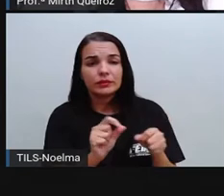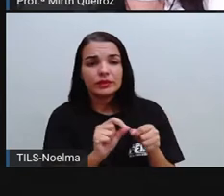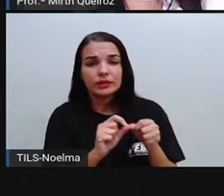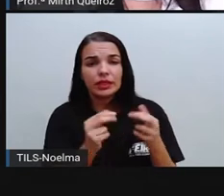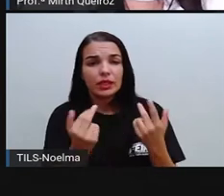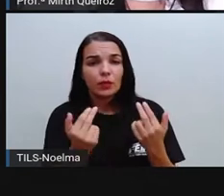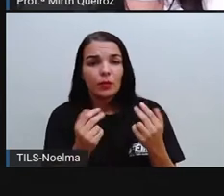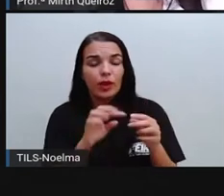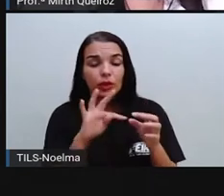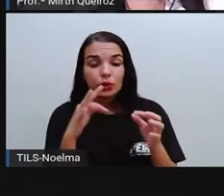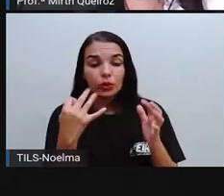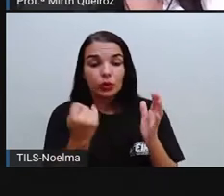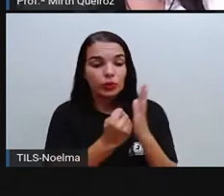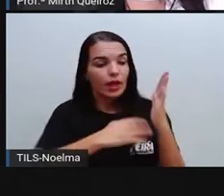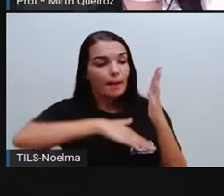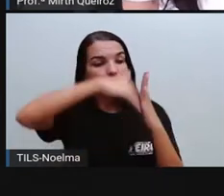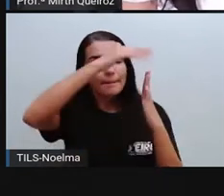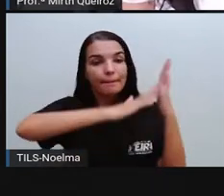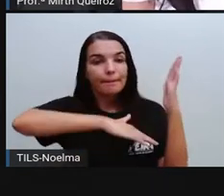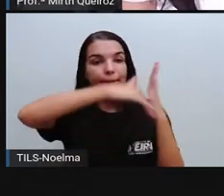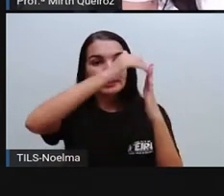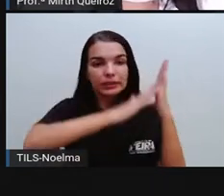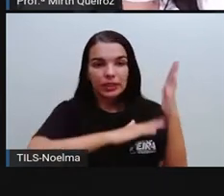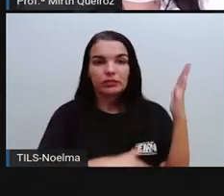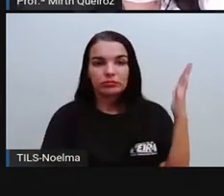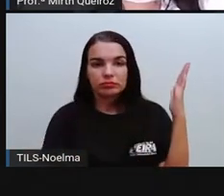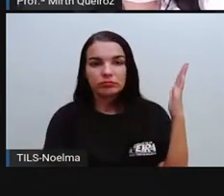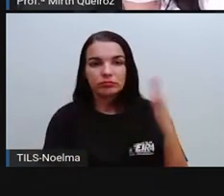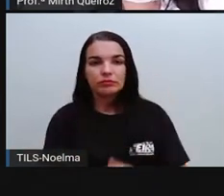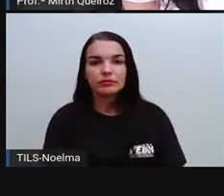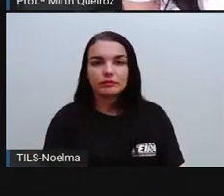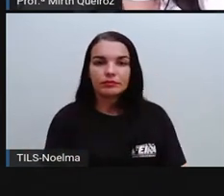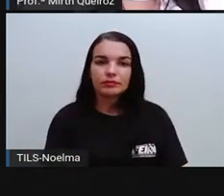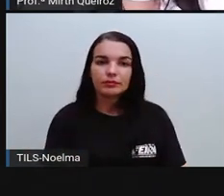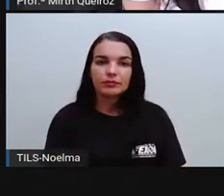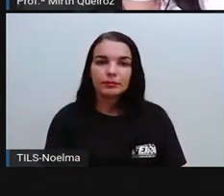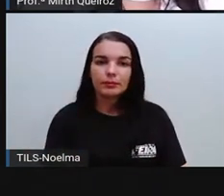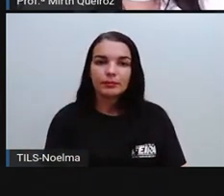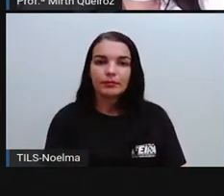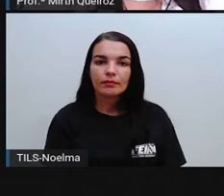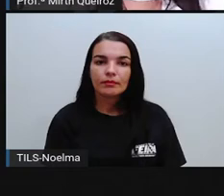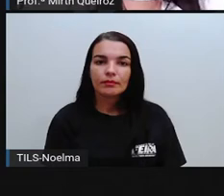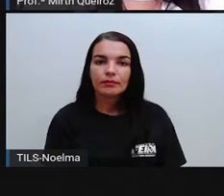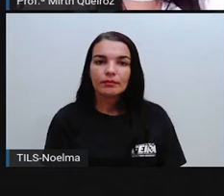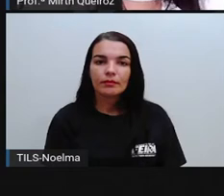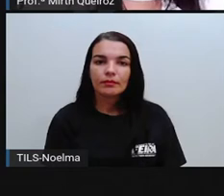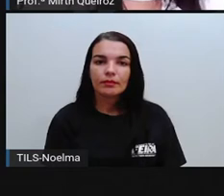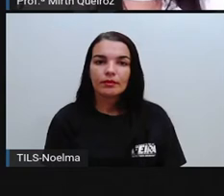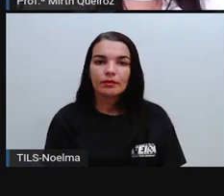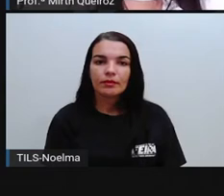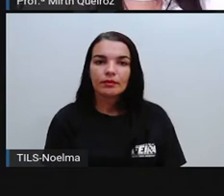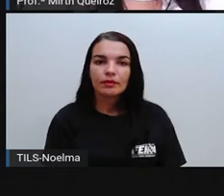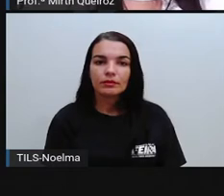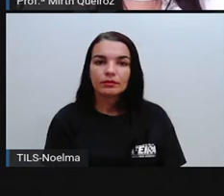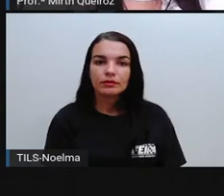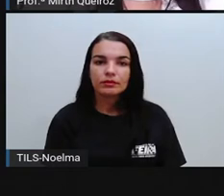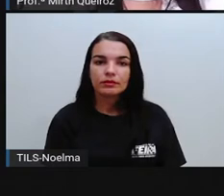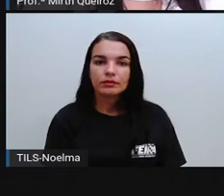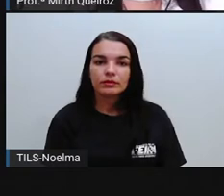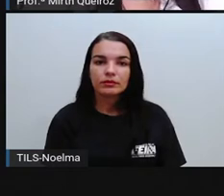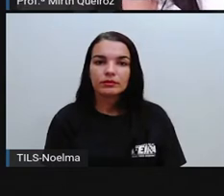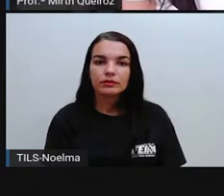Toda a plaquinha deve ser pintada, certo? E o que nós vamos fazer após isso?